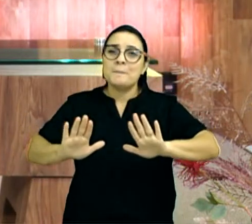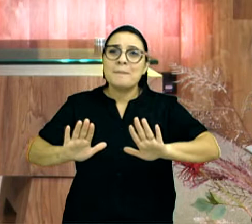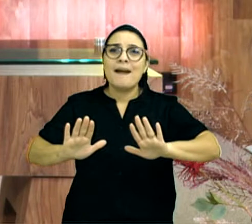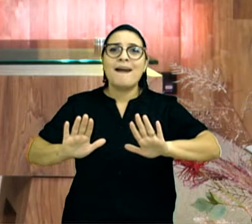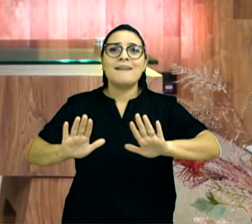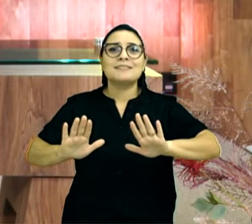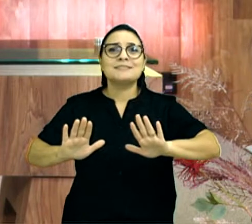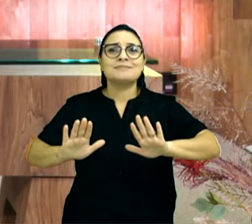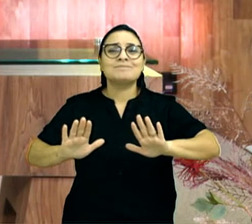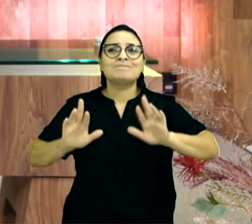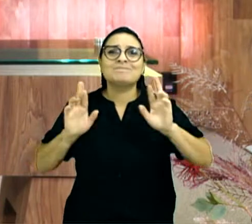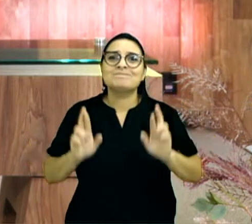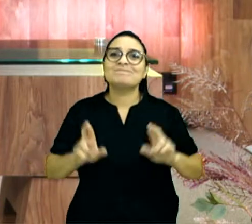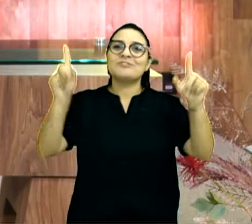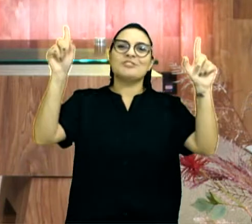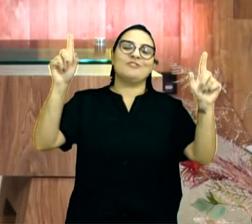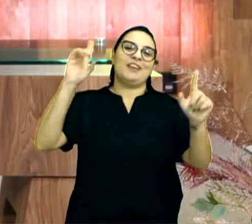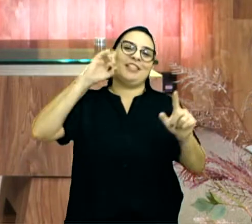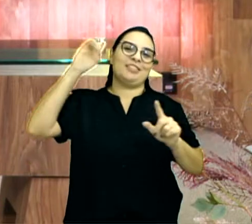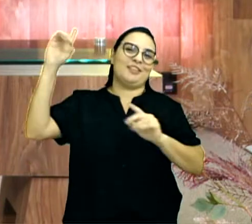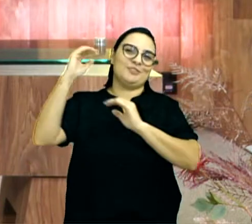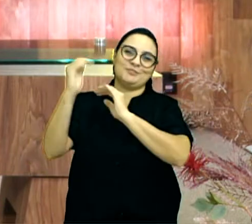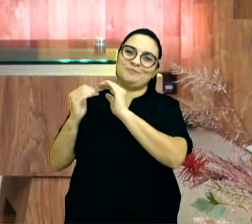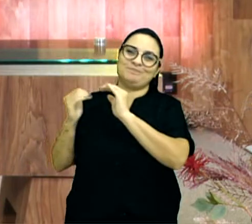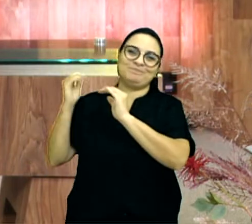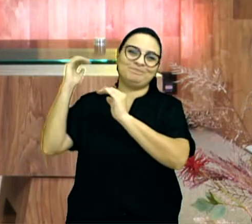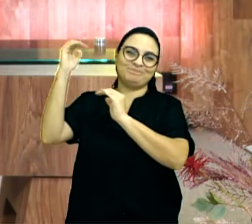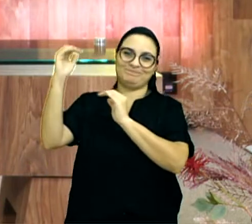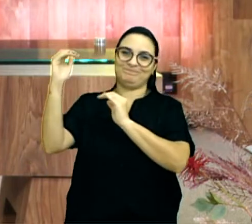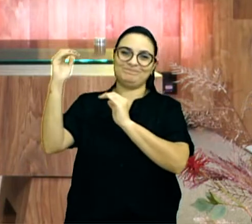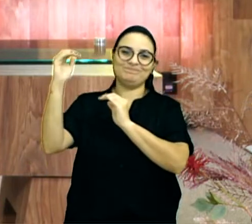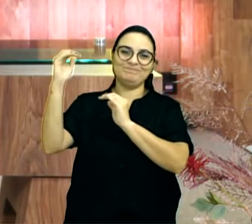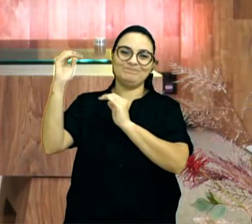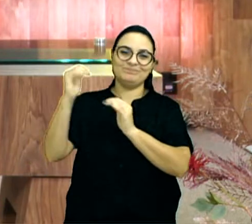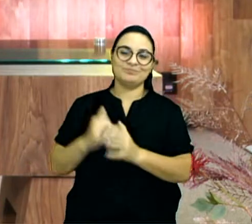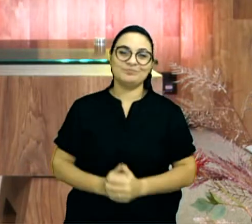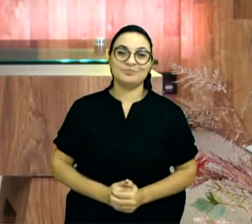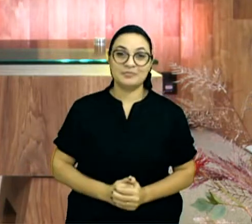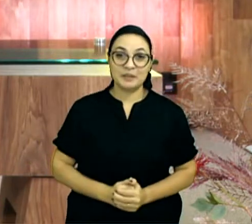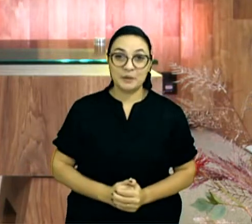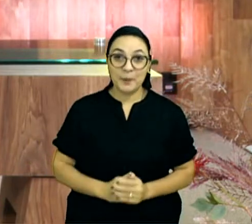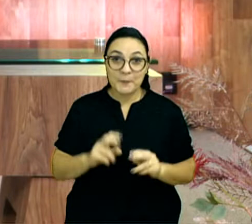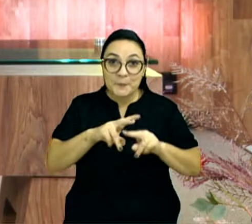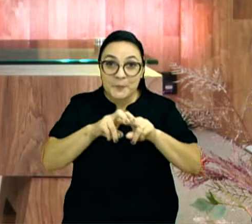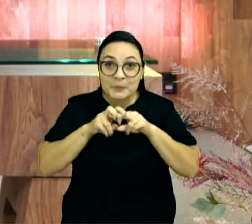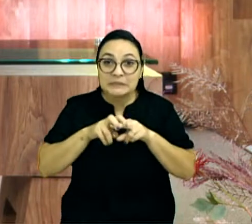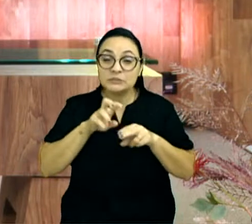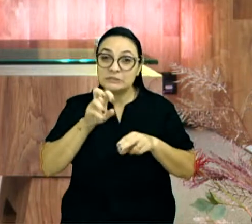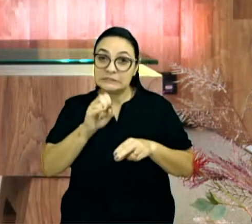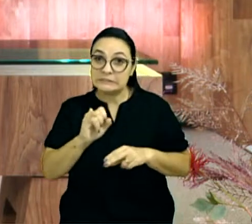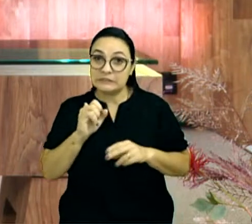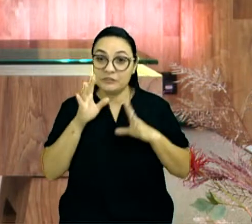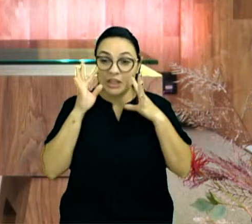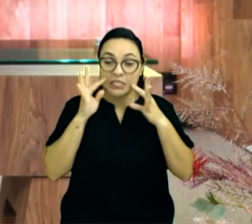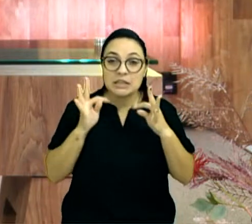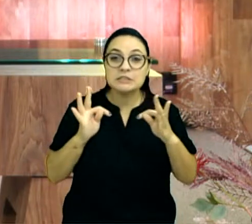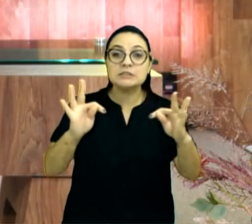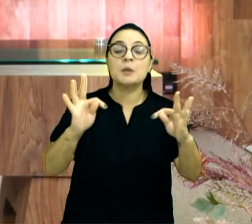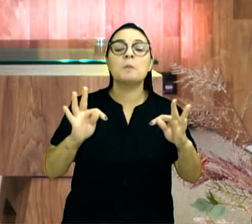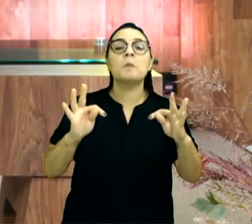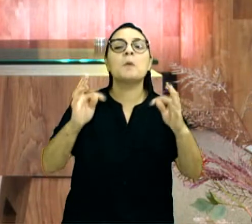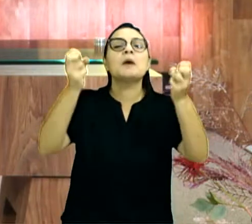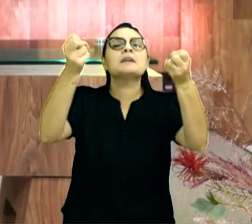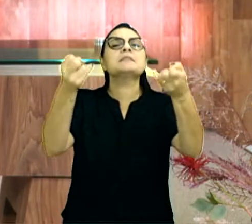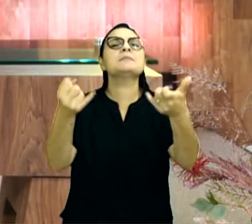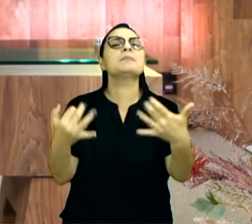servo, o servo ele ama, mas o amor de Deus é tremendo, então quando eu testemunho, é porque o